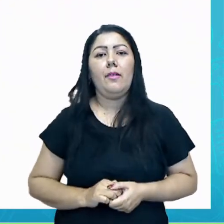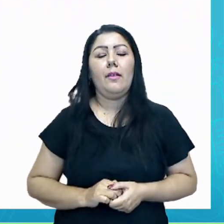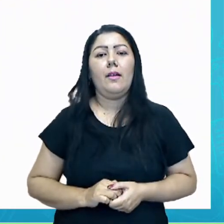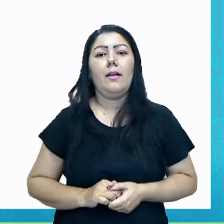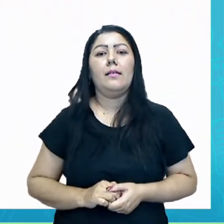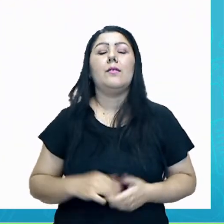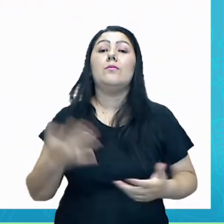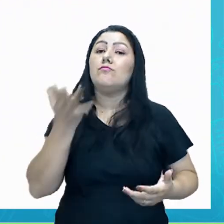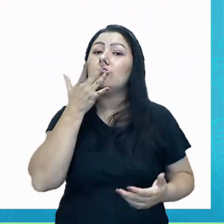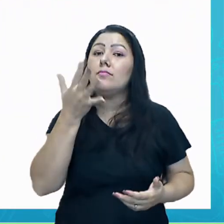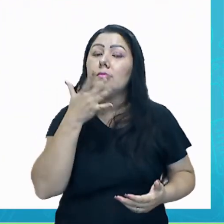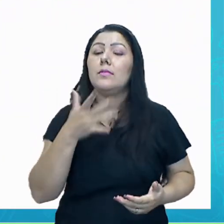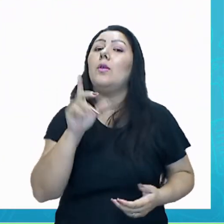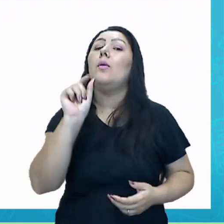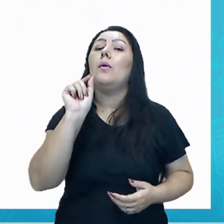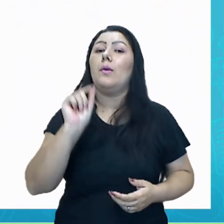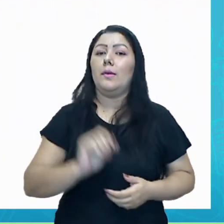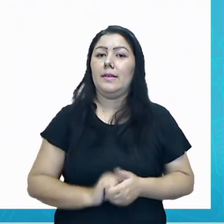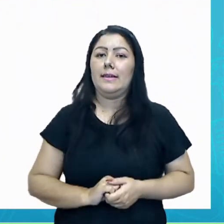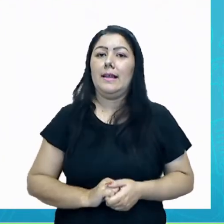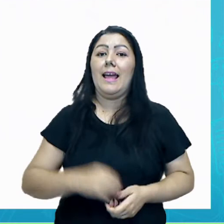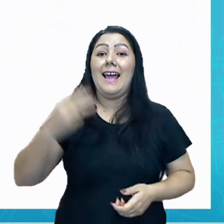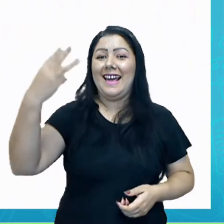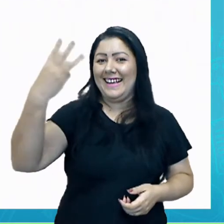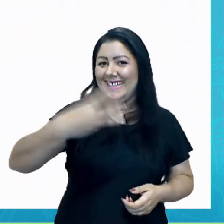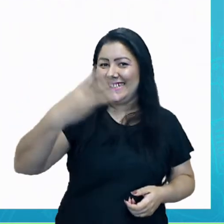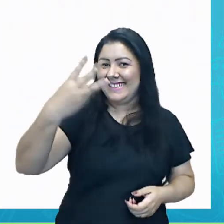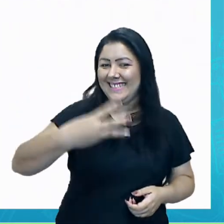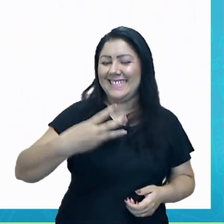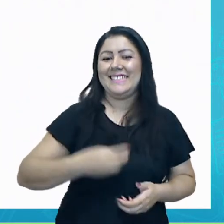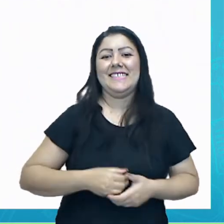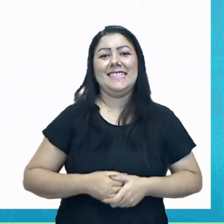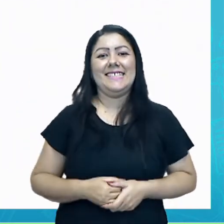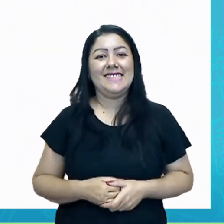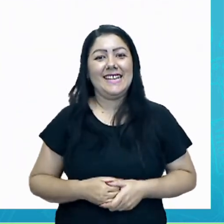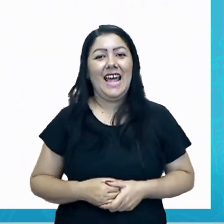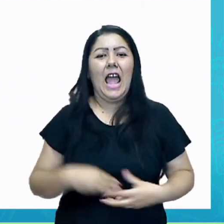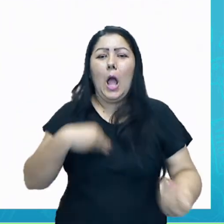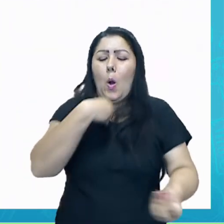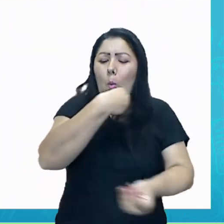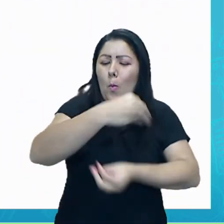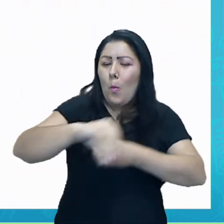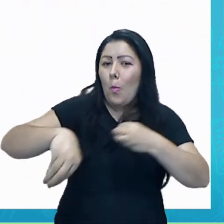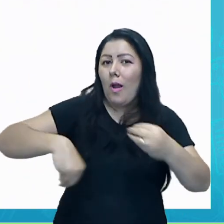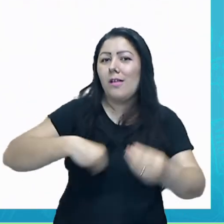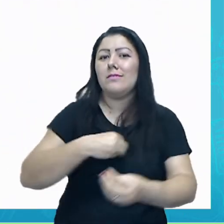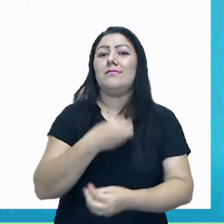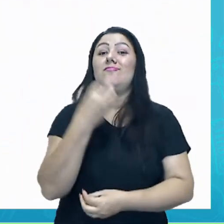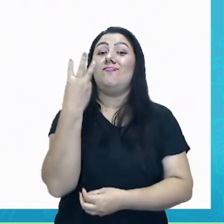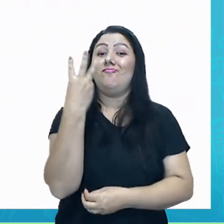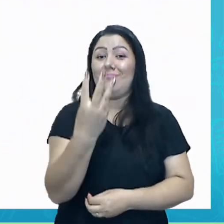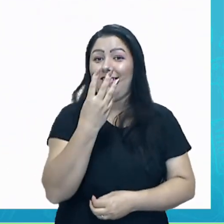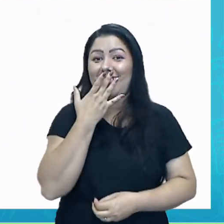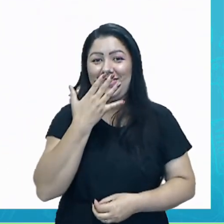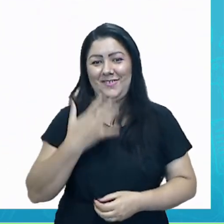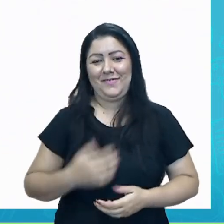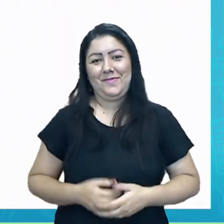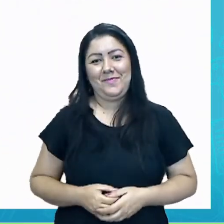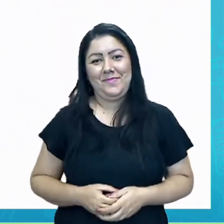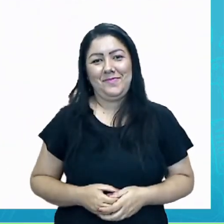questão das cores, a cor terciária. Que aí já vem uma mistura de, no mínimo, três cores